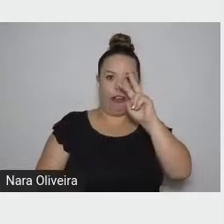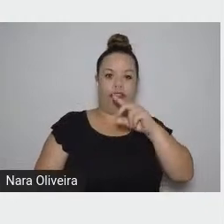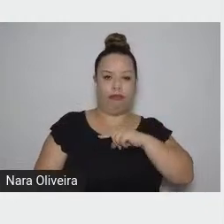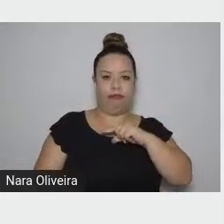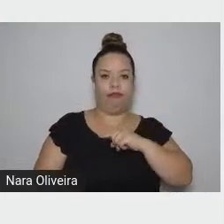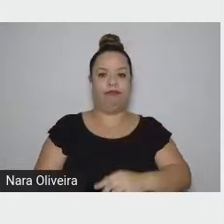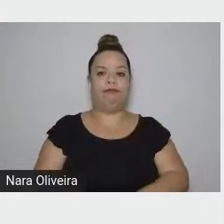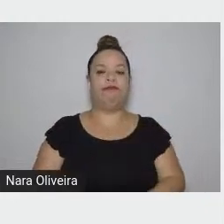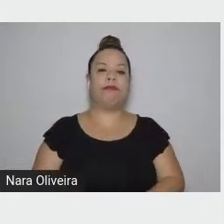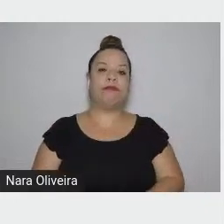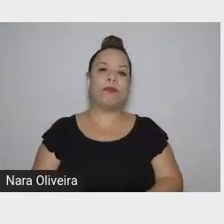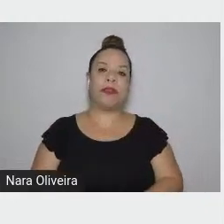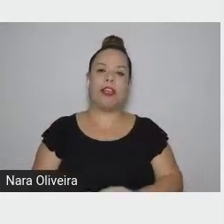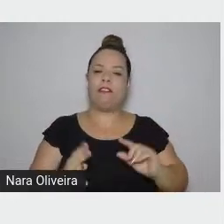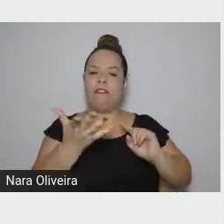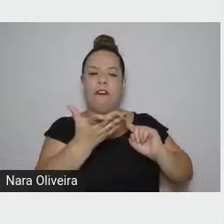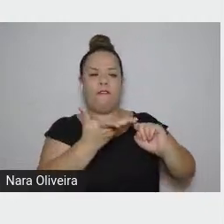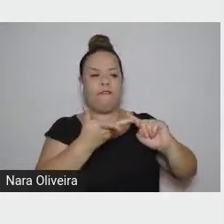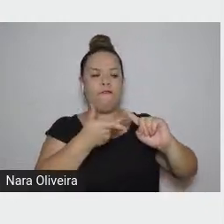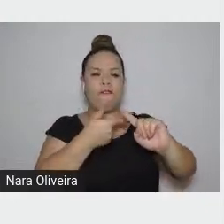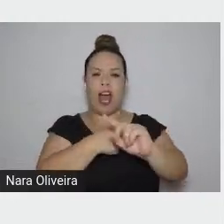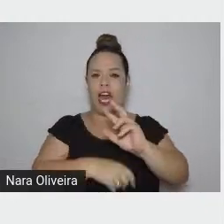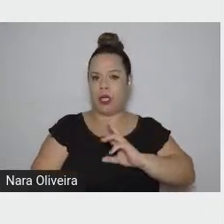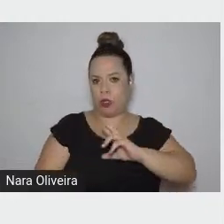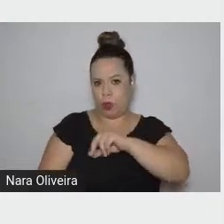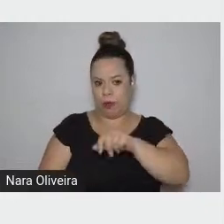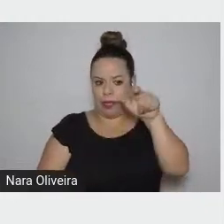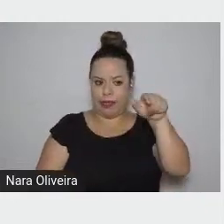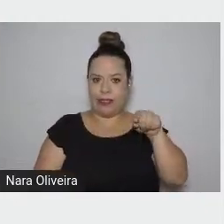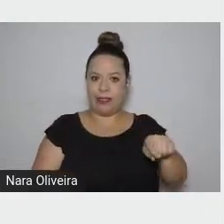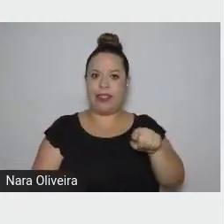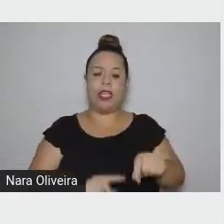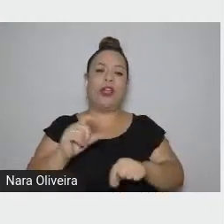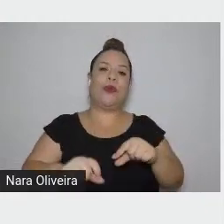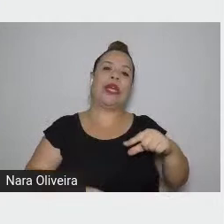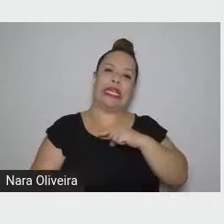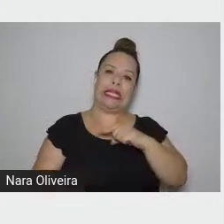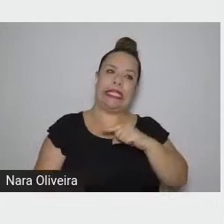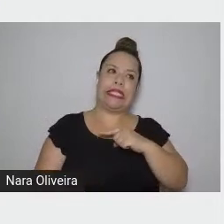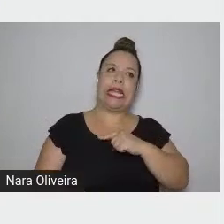Vários romances de Saramago aludem à história,